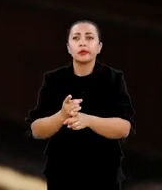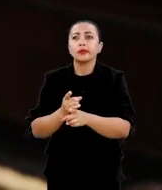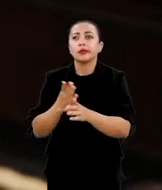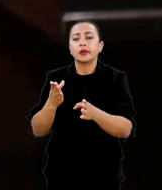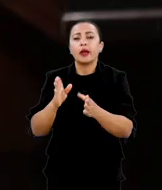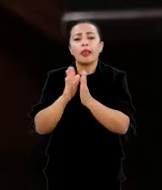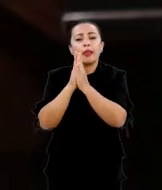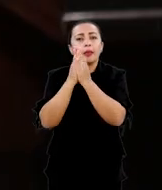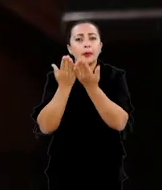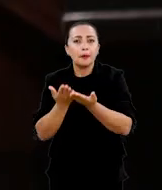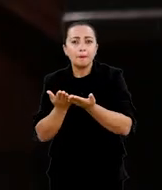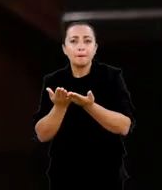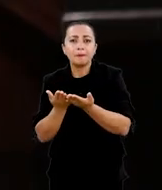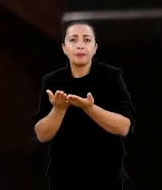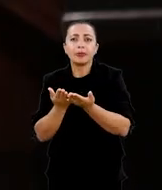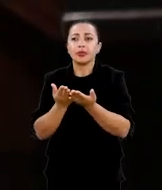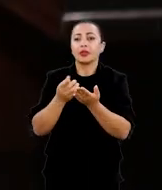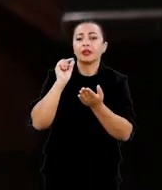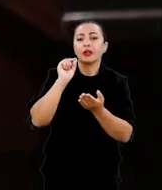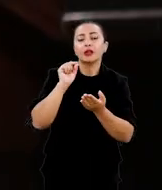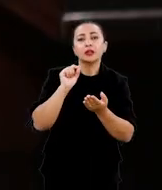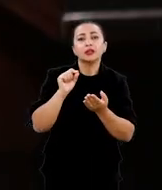são livros